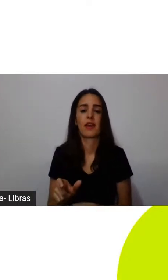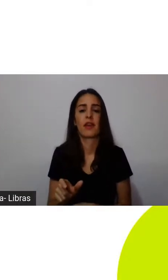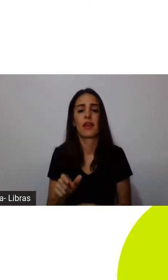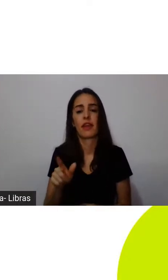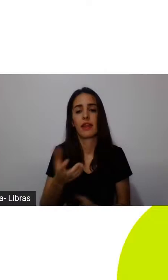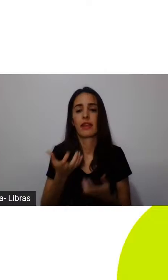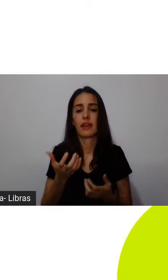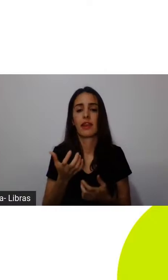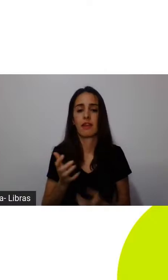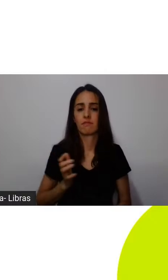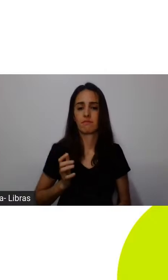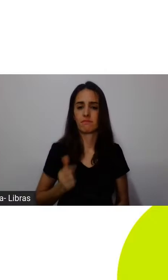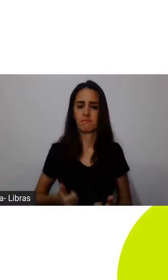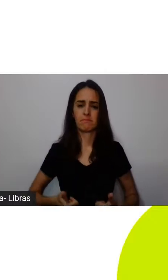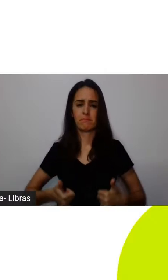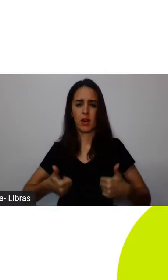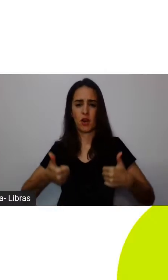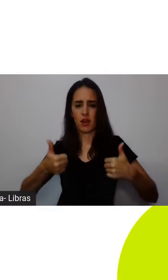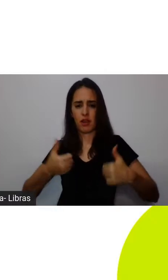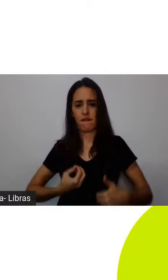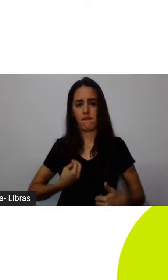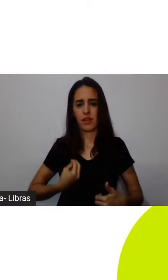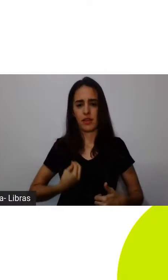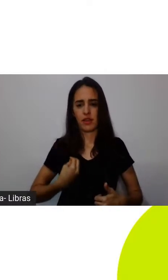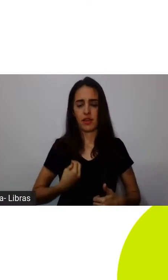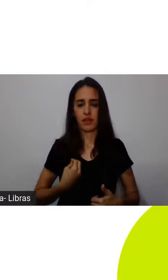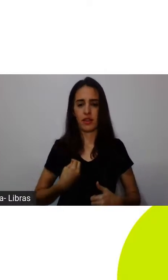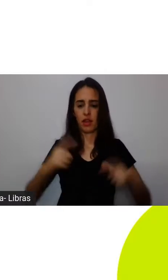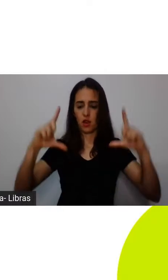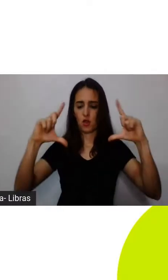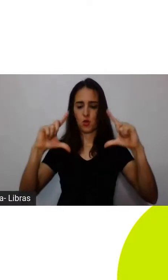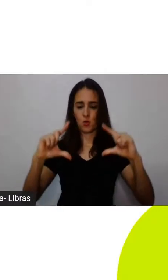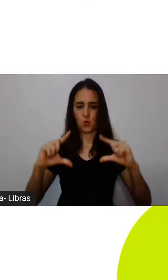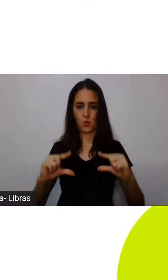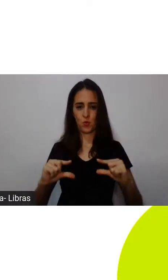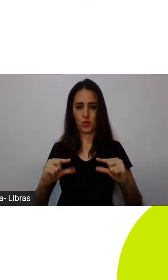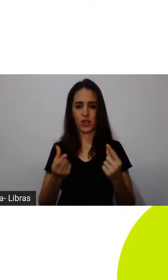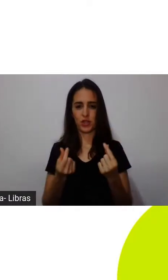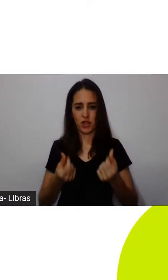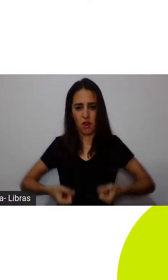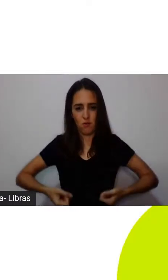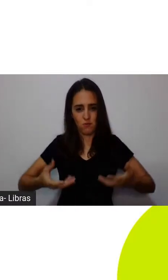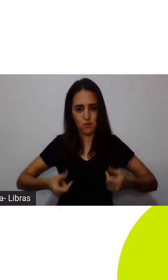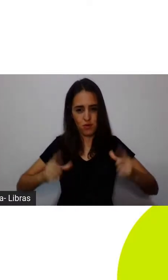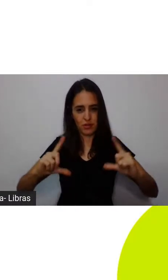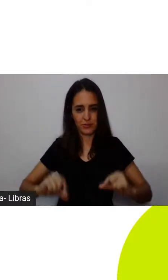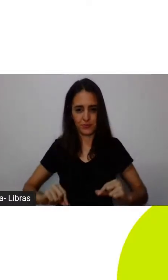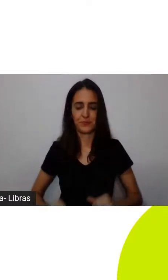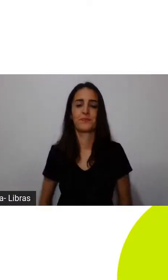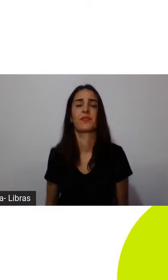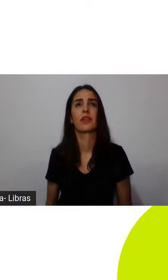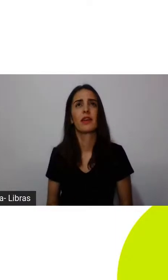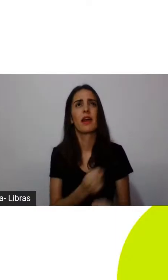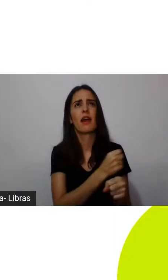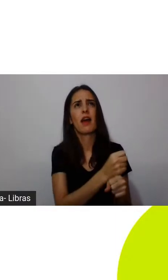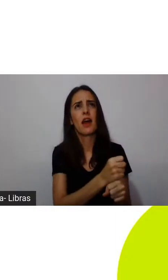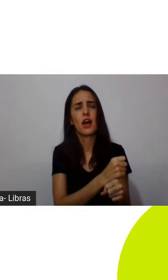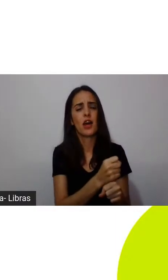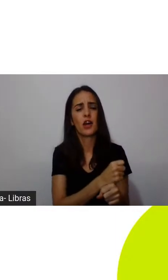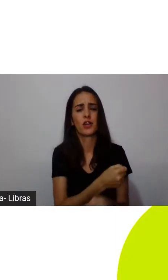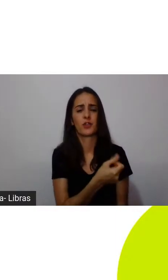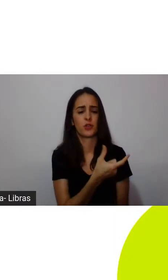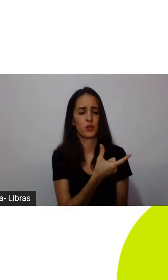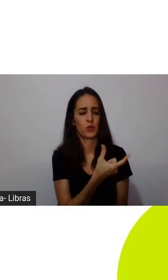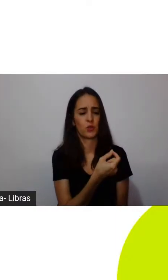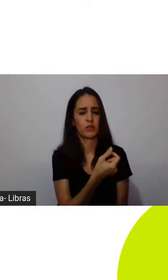o padrão de vida dele. E a saída do filme para o mercado foi nos anos de 2017, nos festivais,